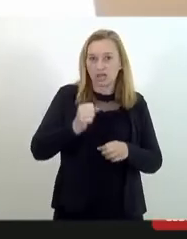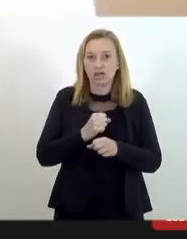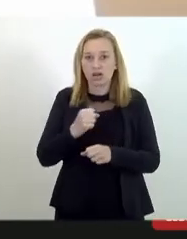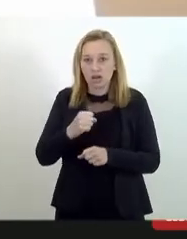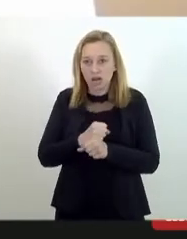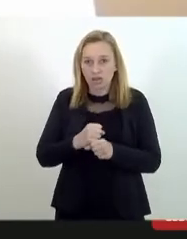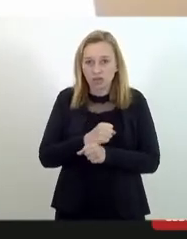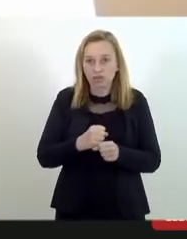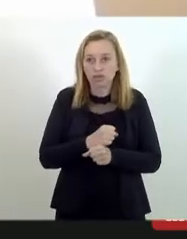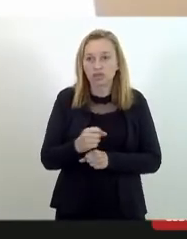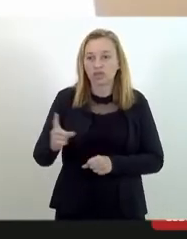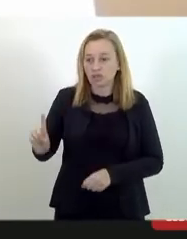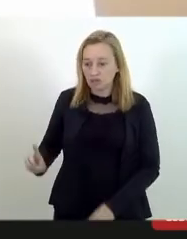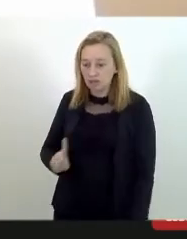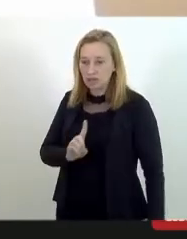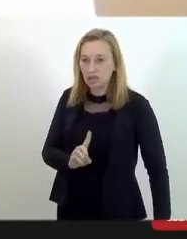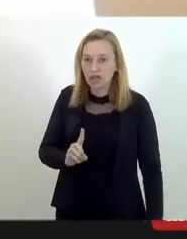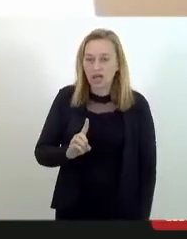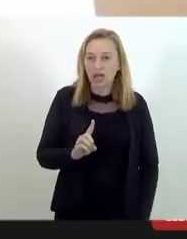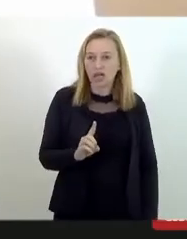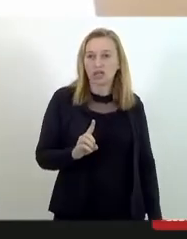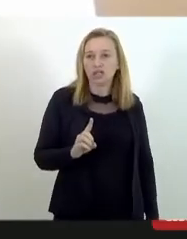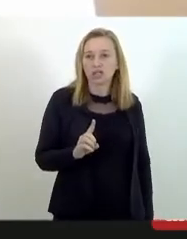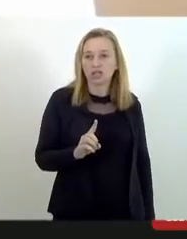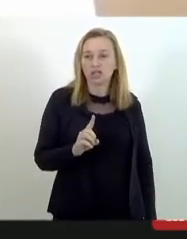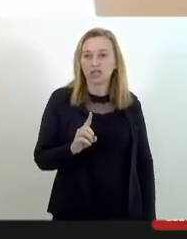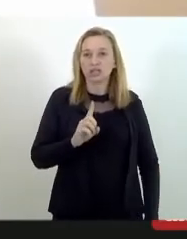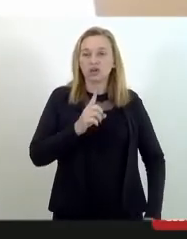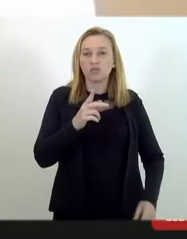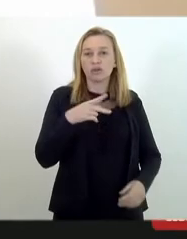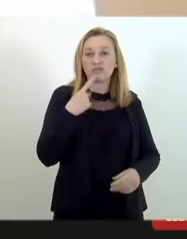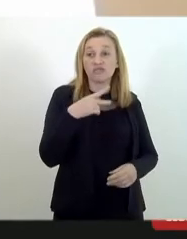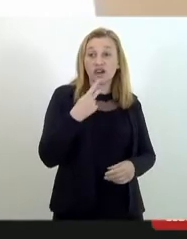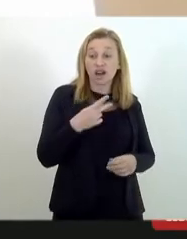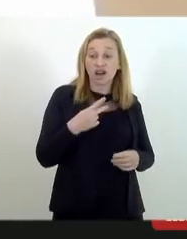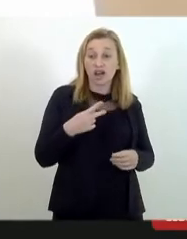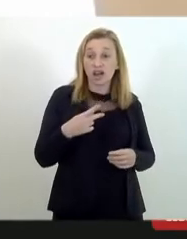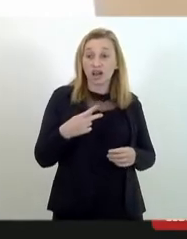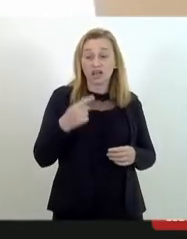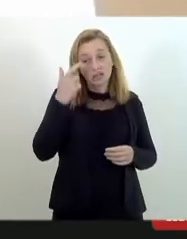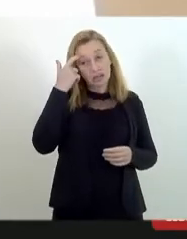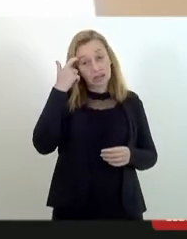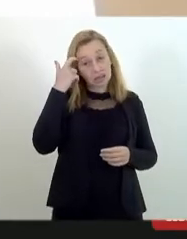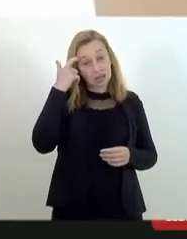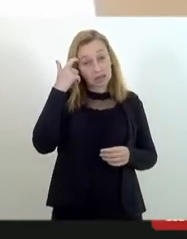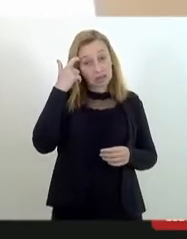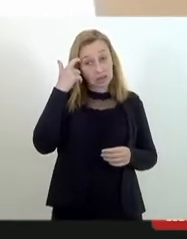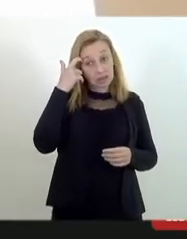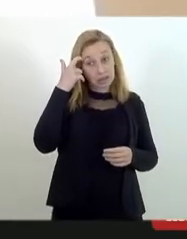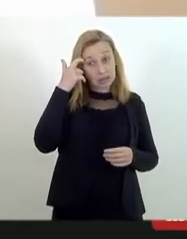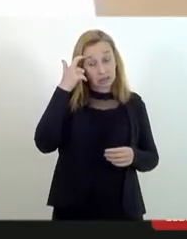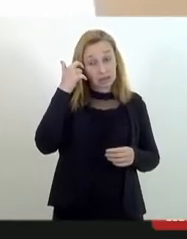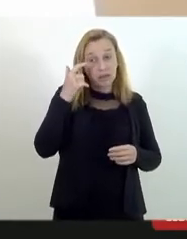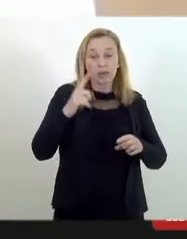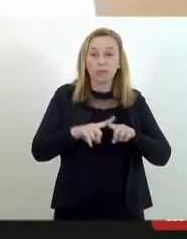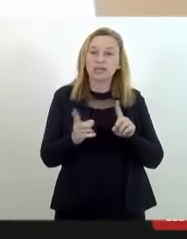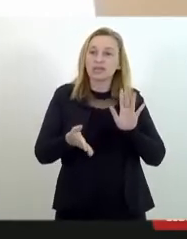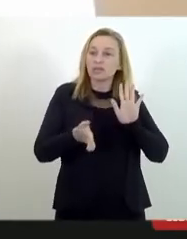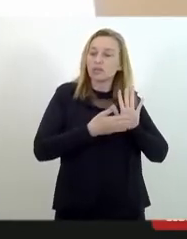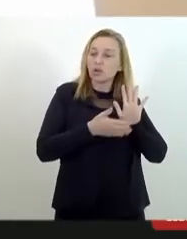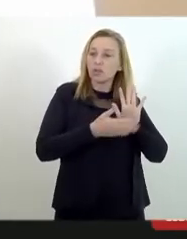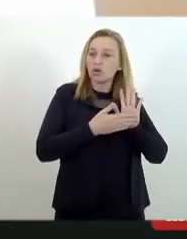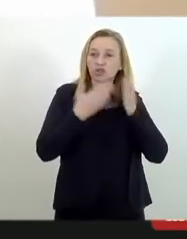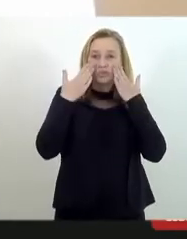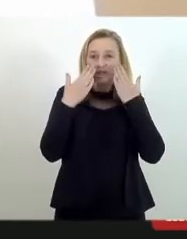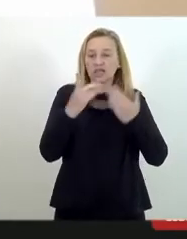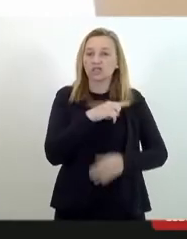venho aqui não narrar fatos, mas buscar sugestões e apresentar propostas da